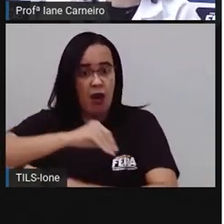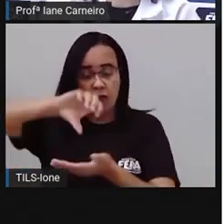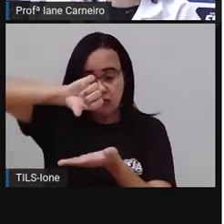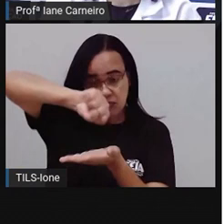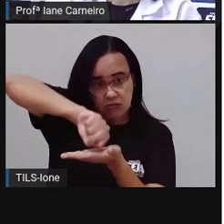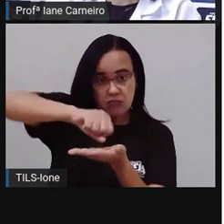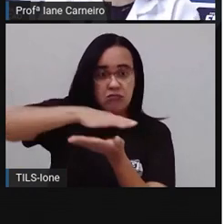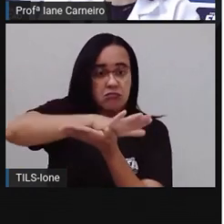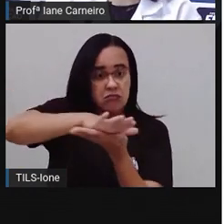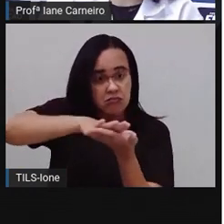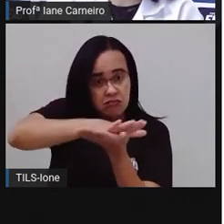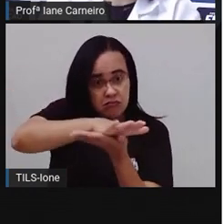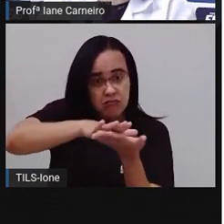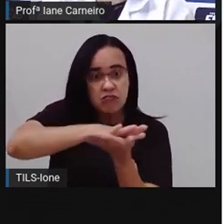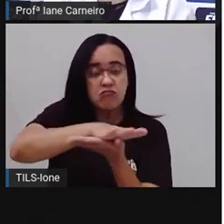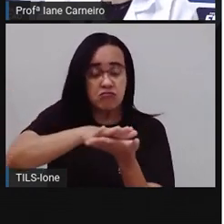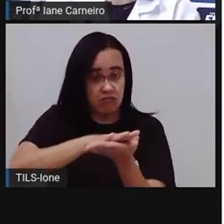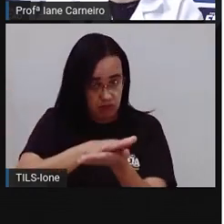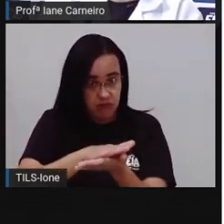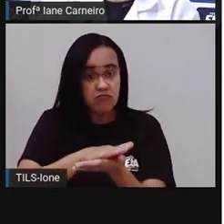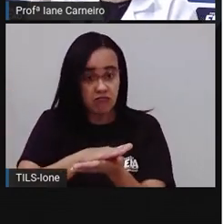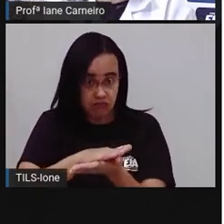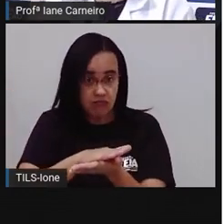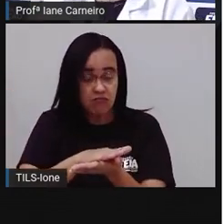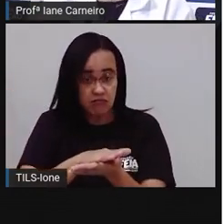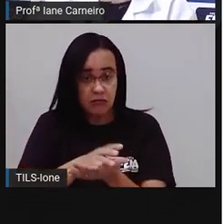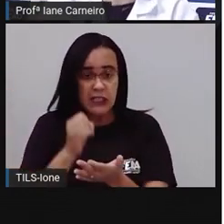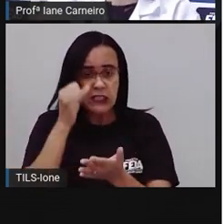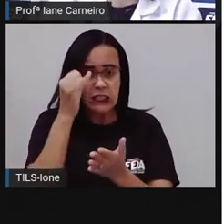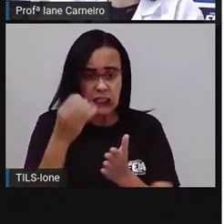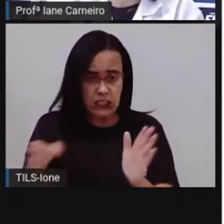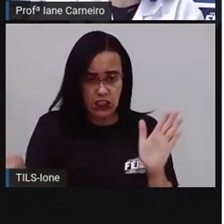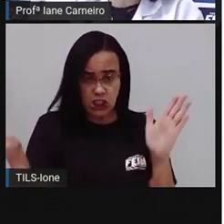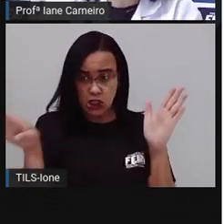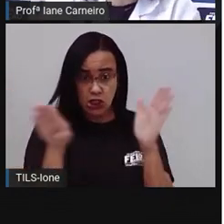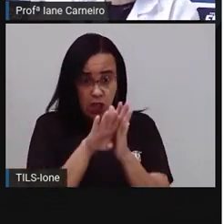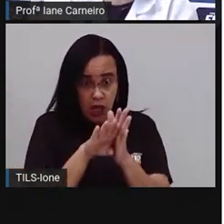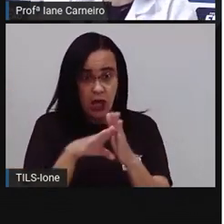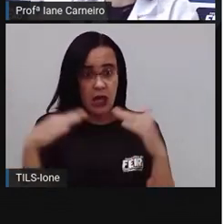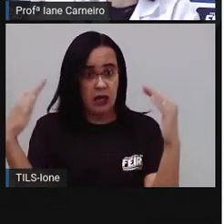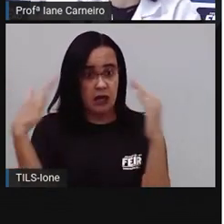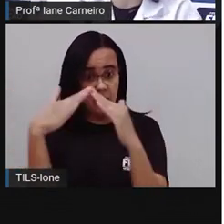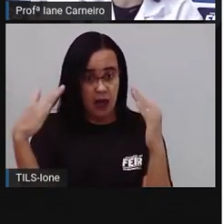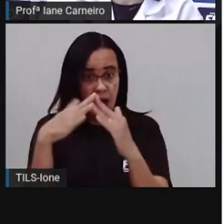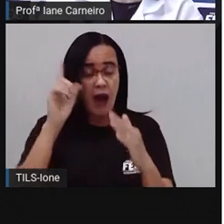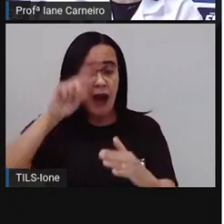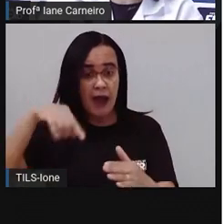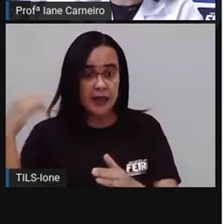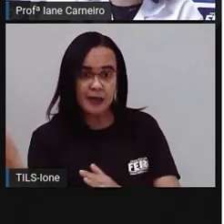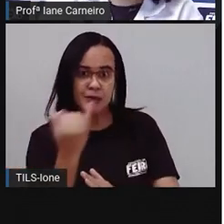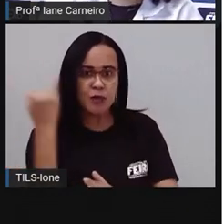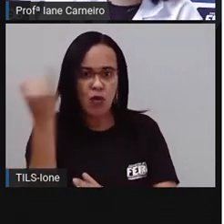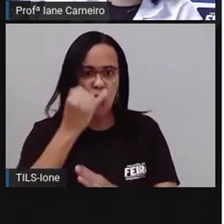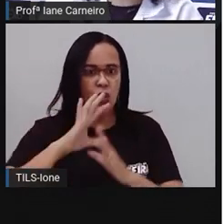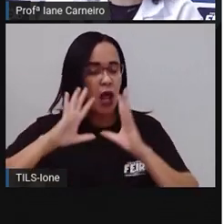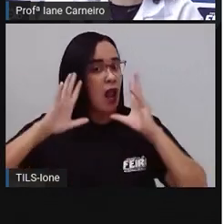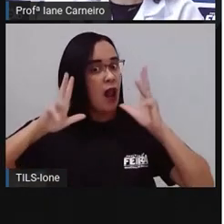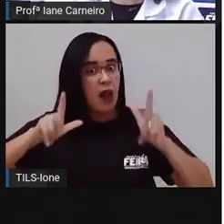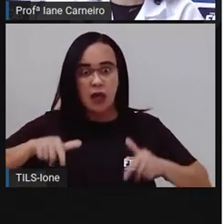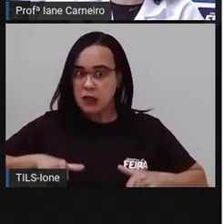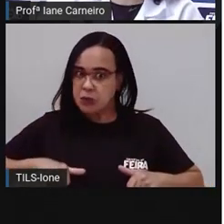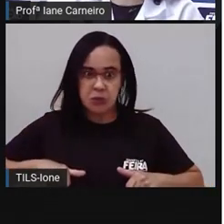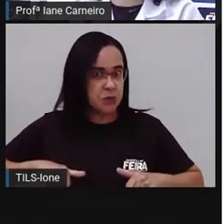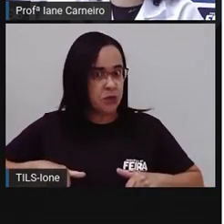deitar na cama com a roupa que veio da rua, né? Então, é importante esses hábitos de higiene, né?